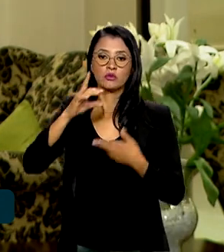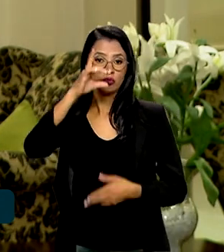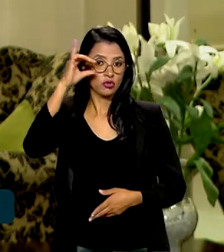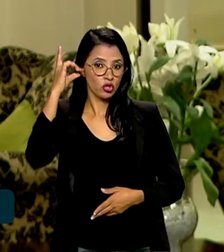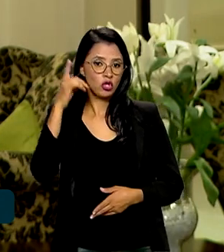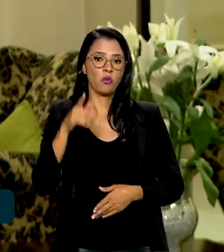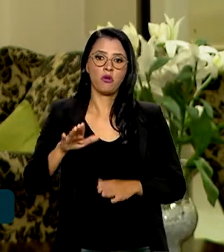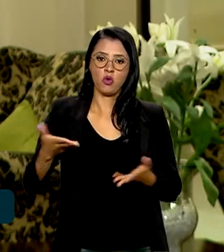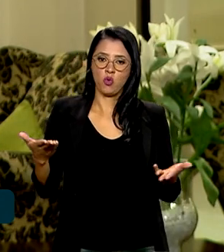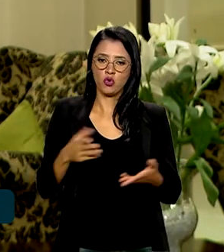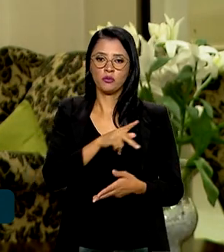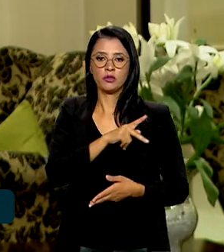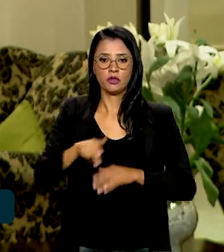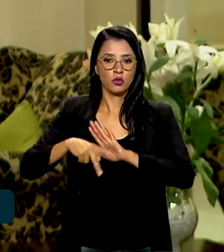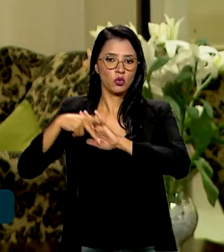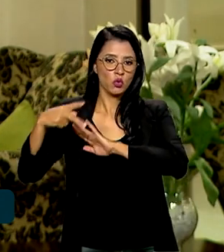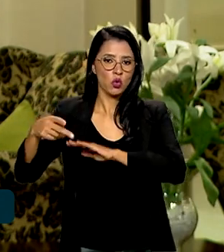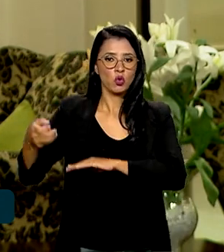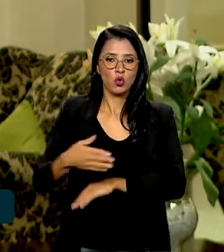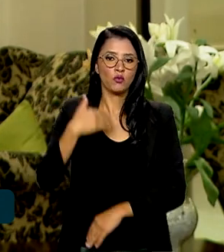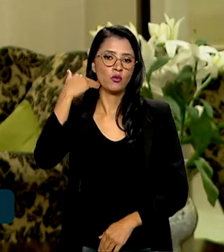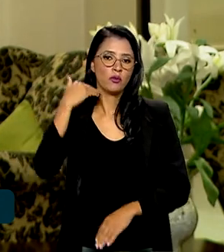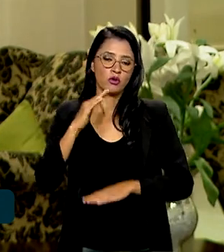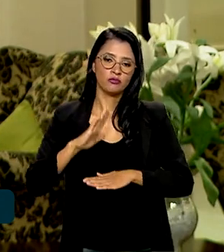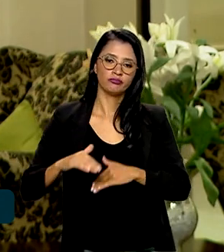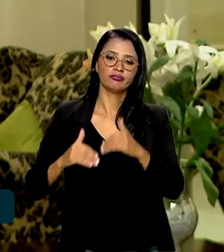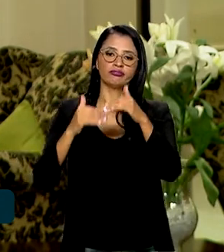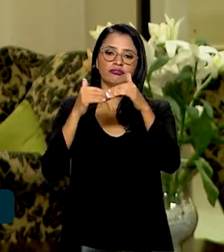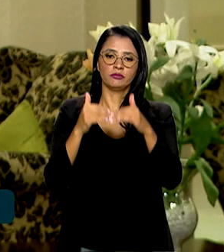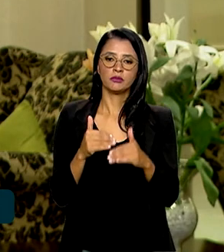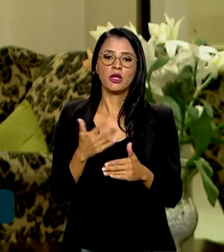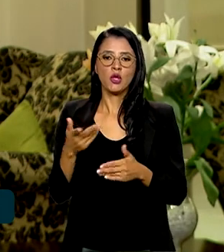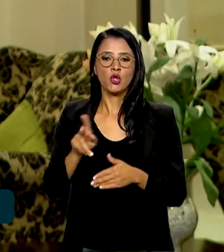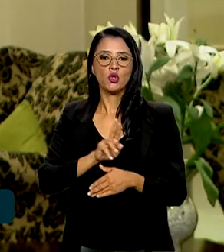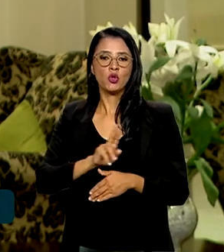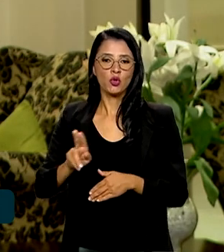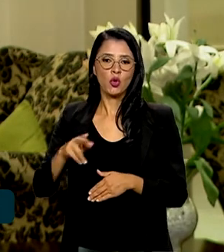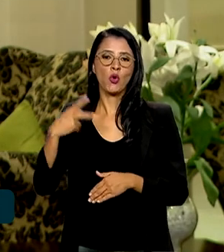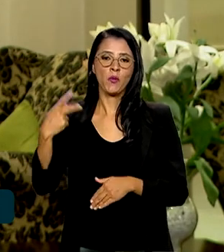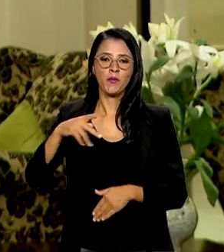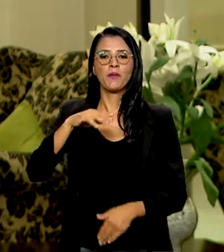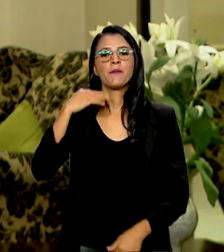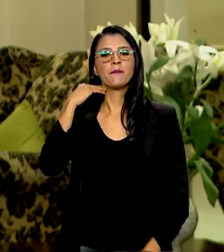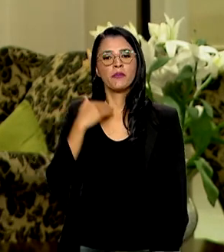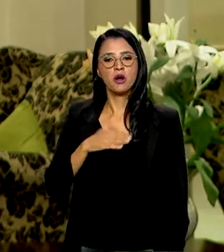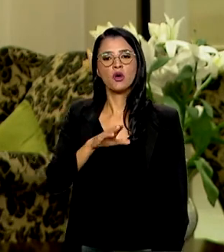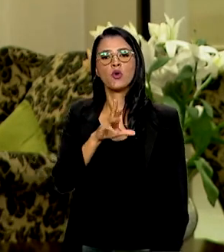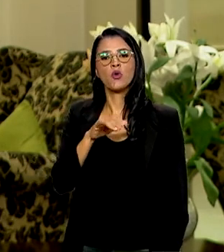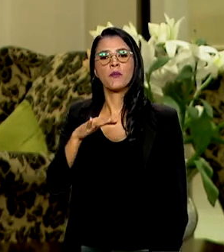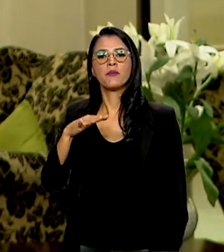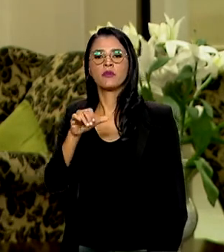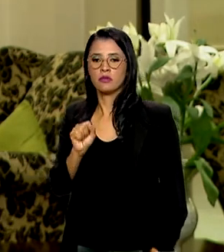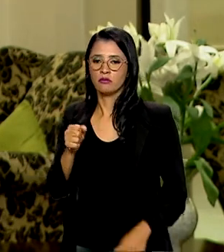presidenta do novo Banco de Desenvolvimento, conhecido como Banco dos BRICS, também participa do evento. Rousseff, atual do novo BRICS,